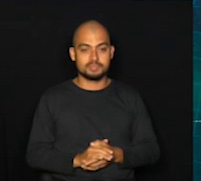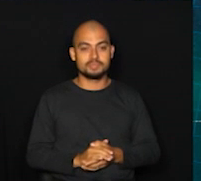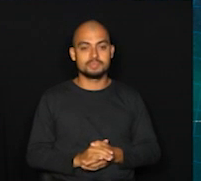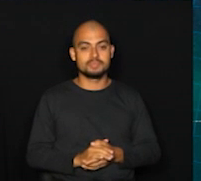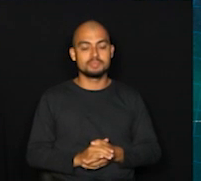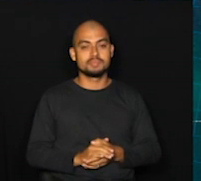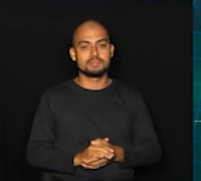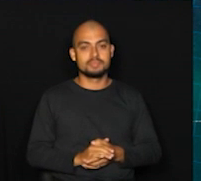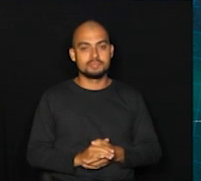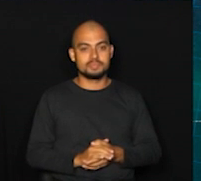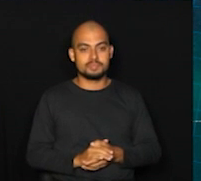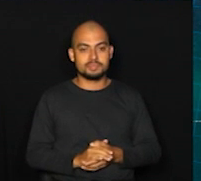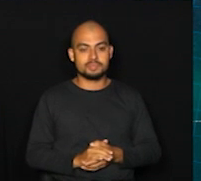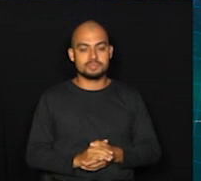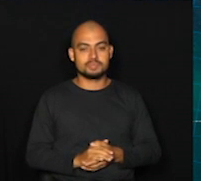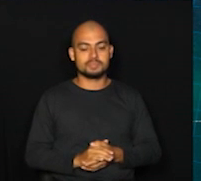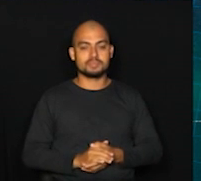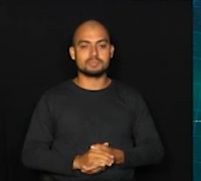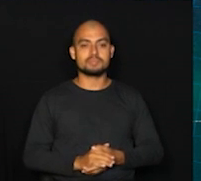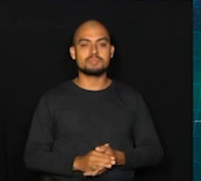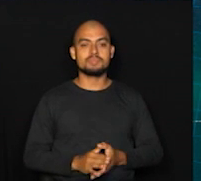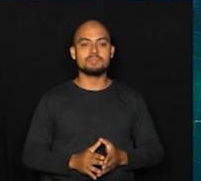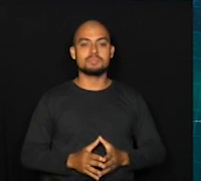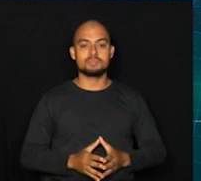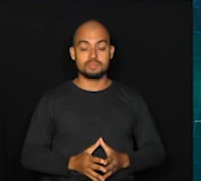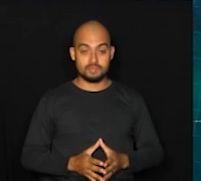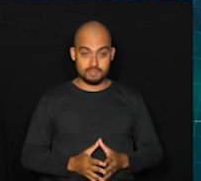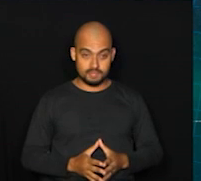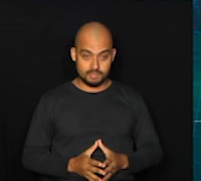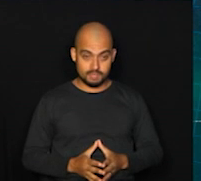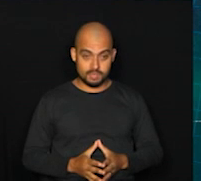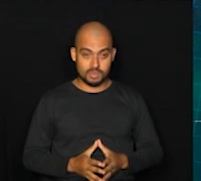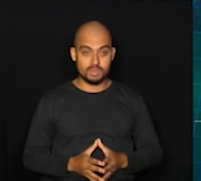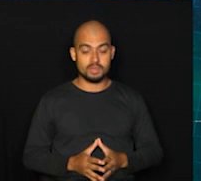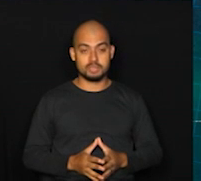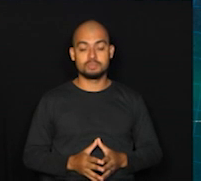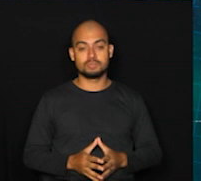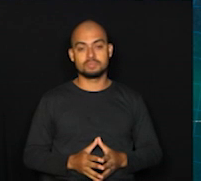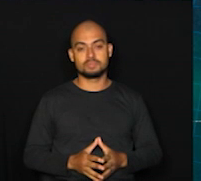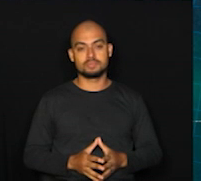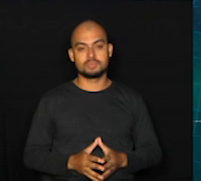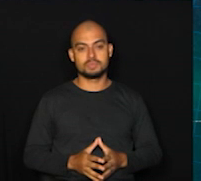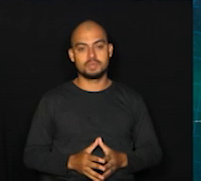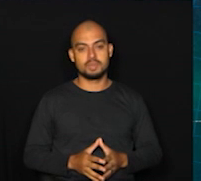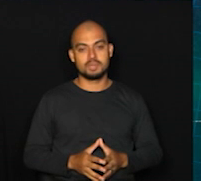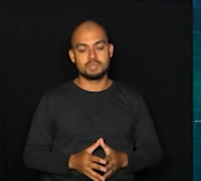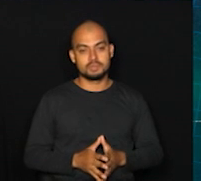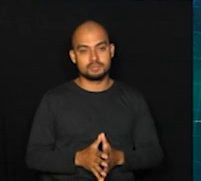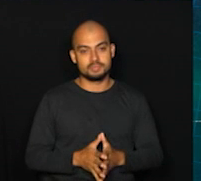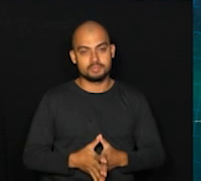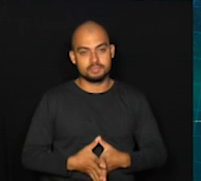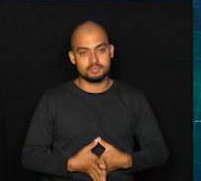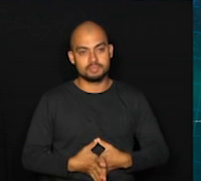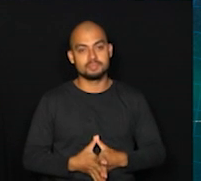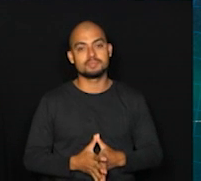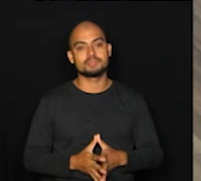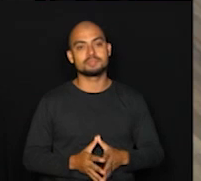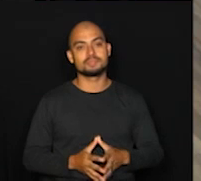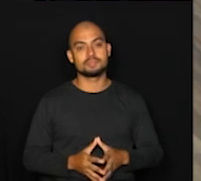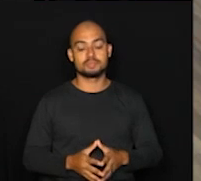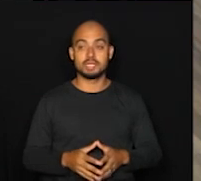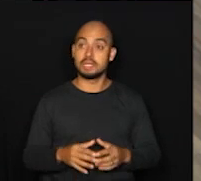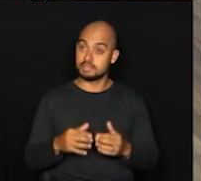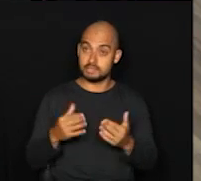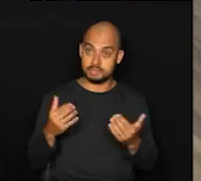Pedreira, 616. Olambra, 438 casos, seguida de Morungaba, com 186 casos. E